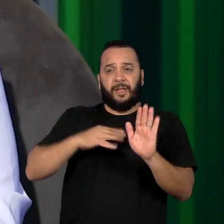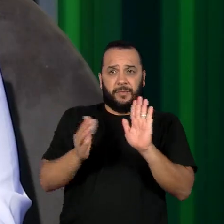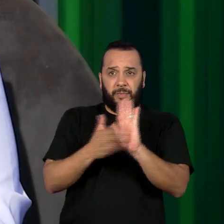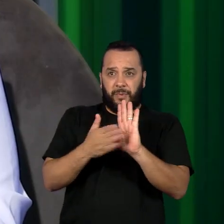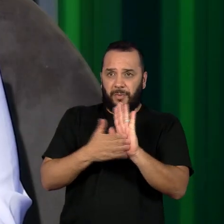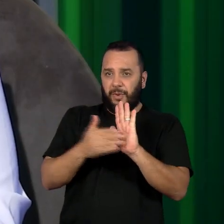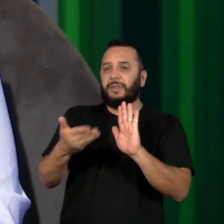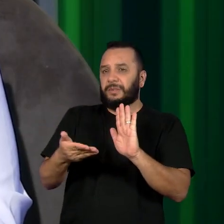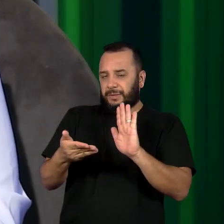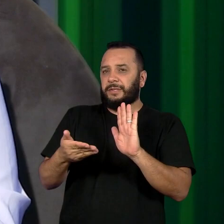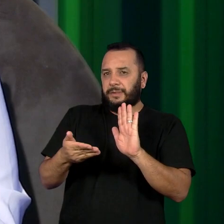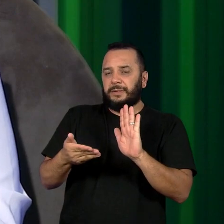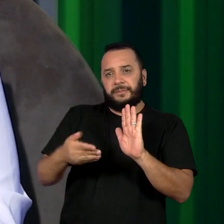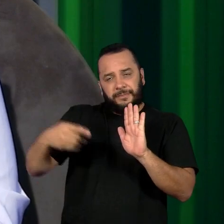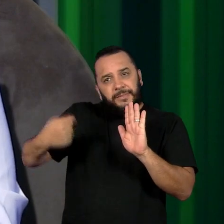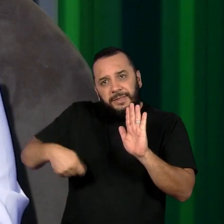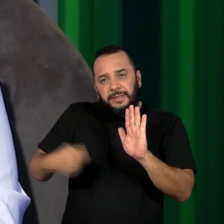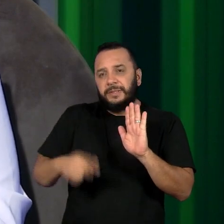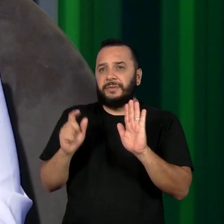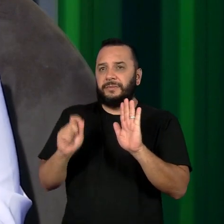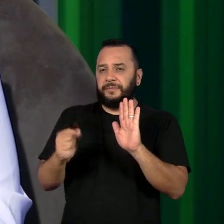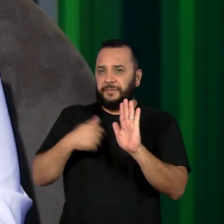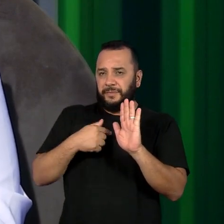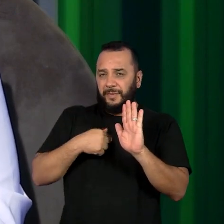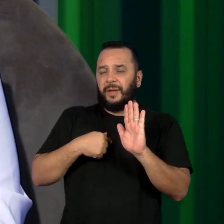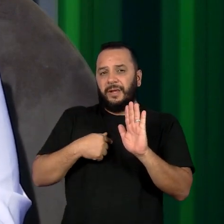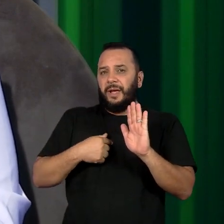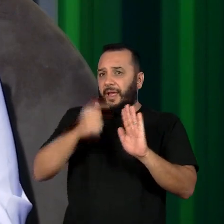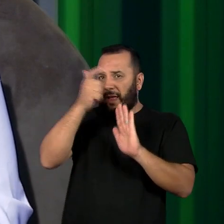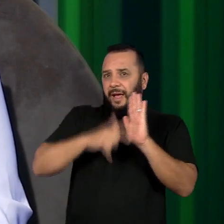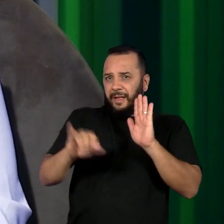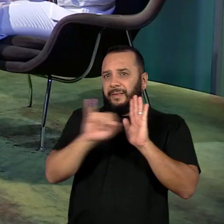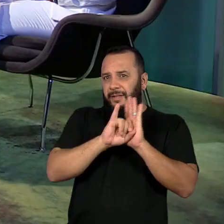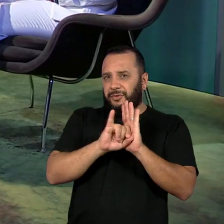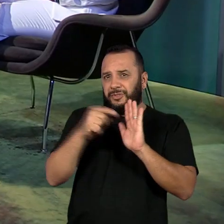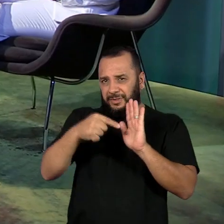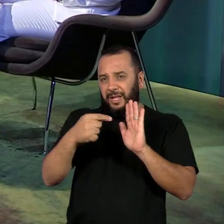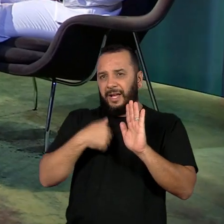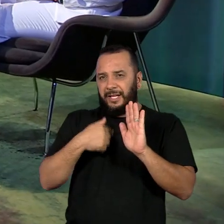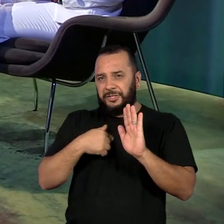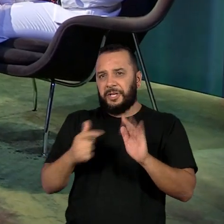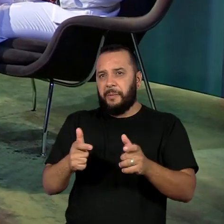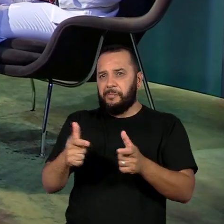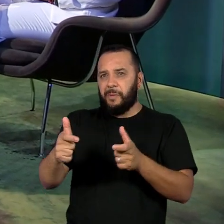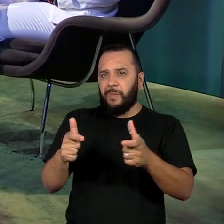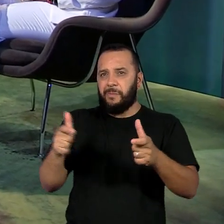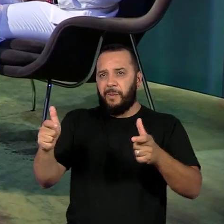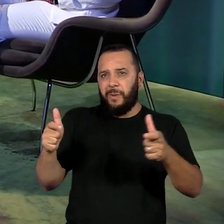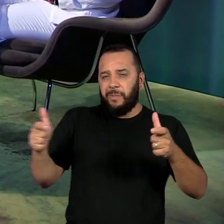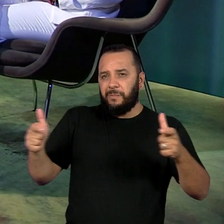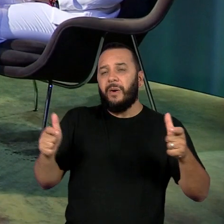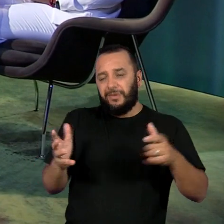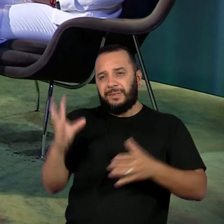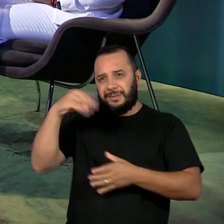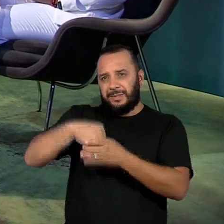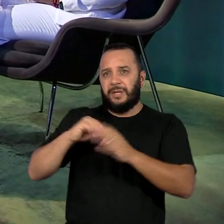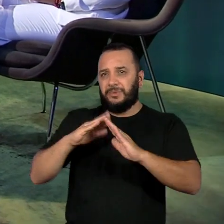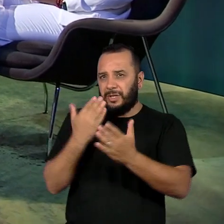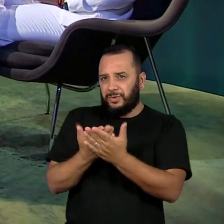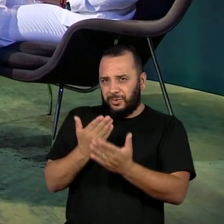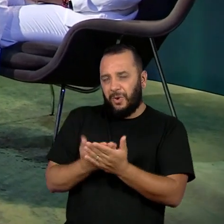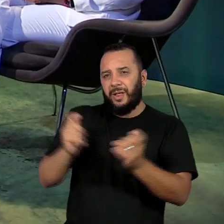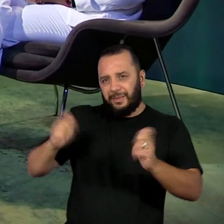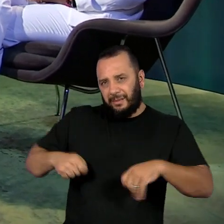necessário fazer com que a construção identitária realmente se torne, dentro da escola, algo discutível.